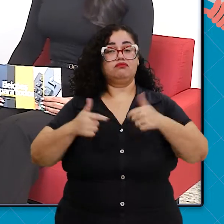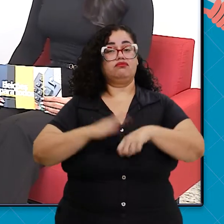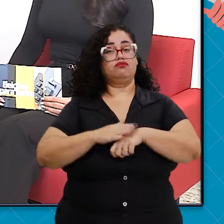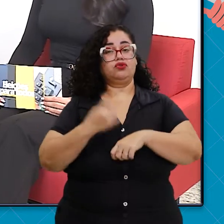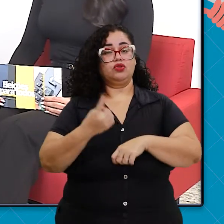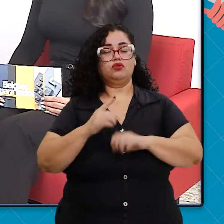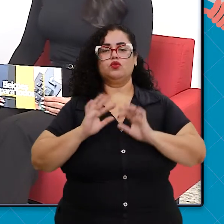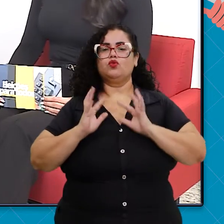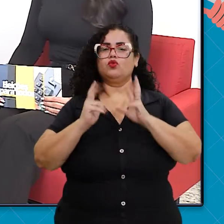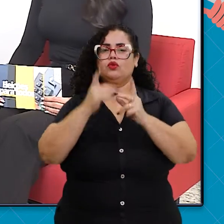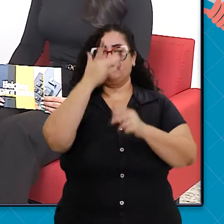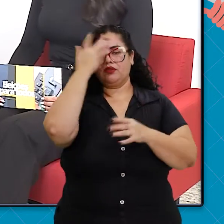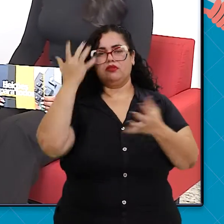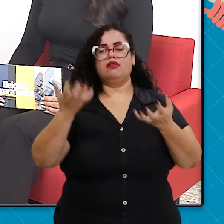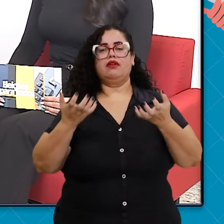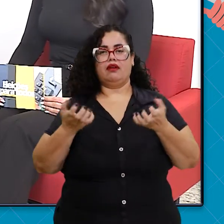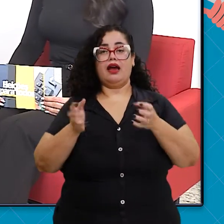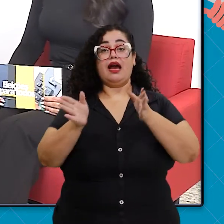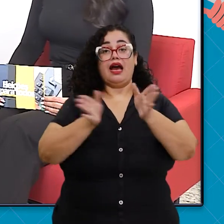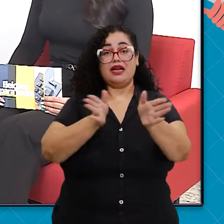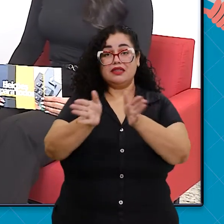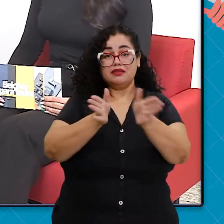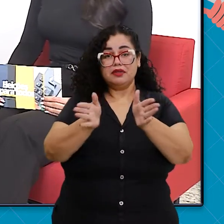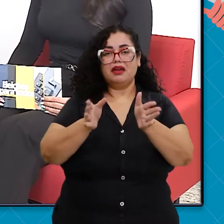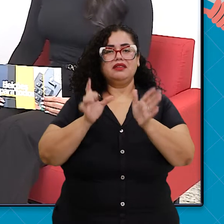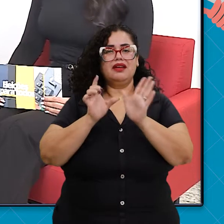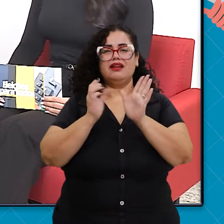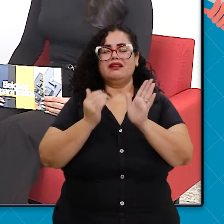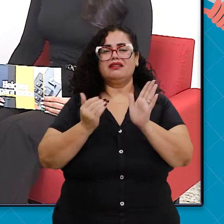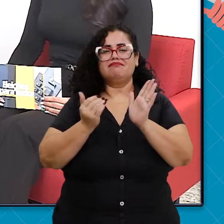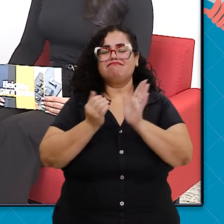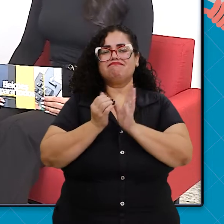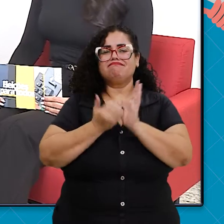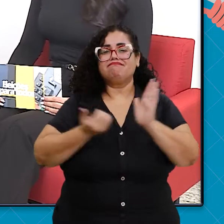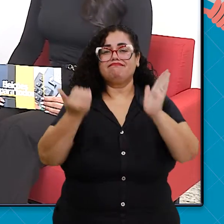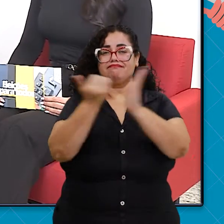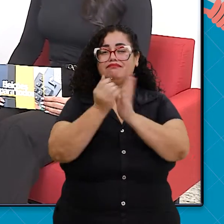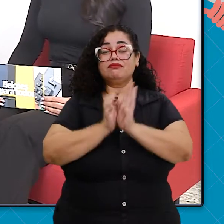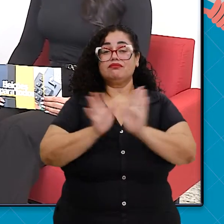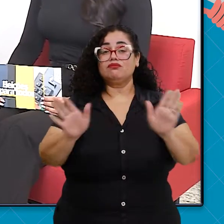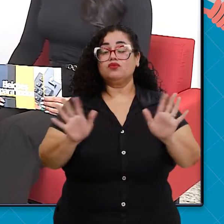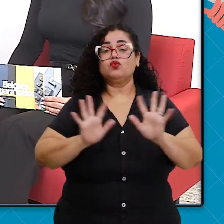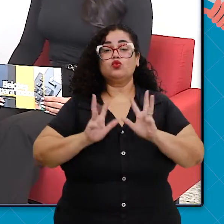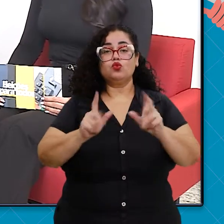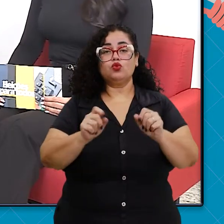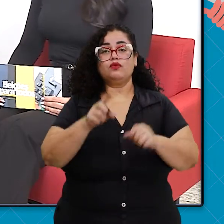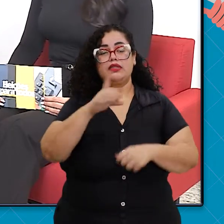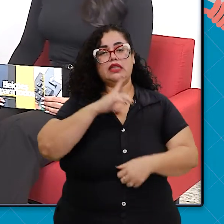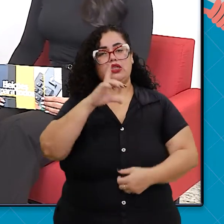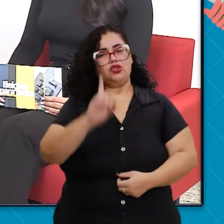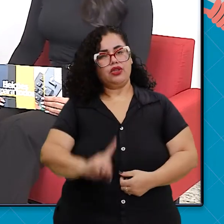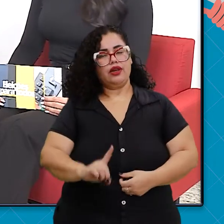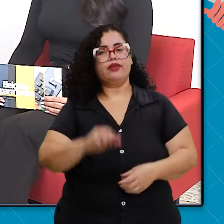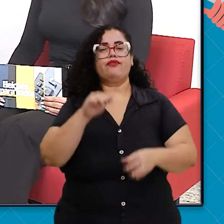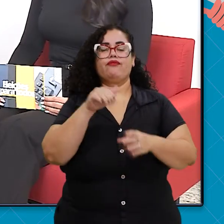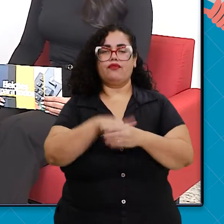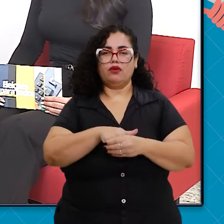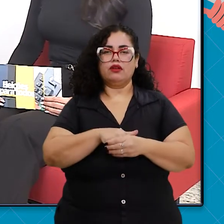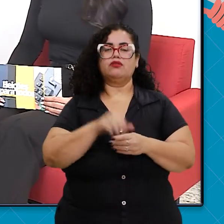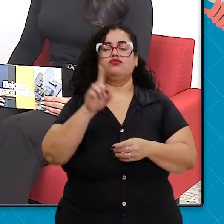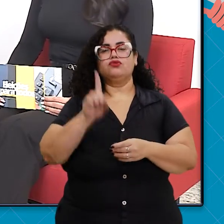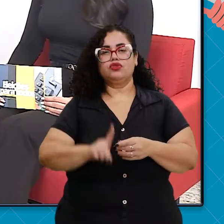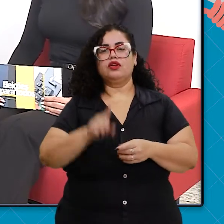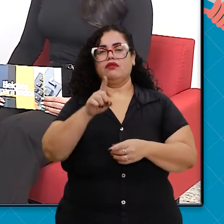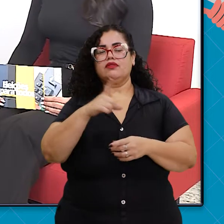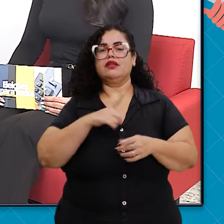todo mundo quer. A palavra acessibilidade, ela é tão ampla, né, Monalisa? Porque desde o direito de você votar, até o direito de